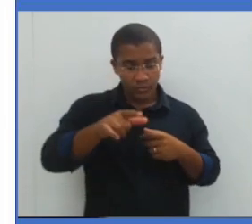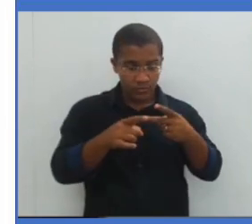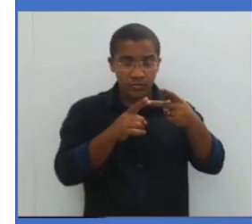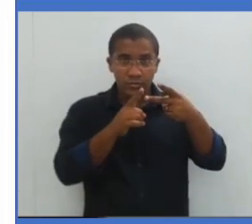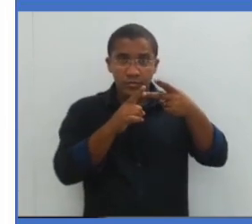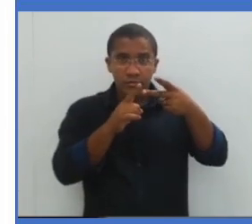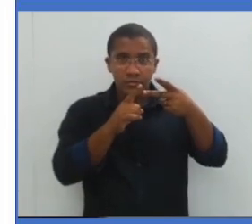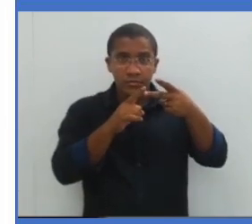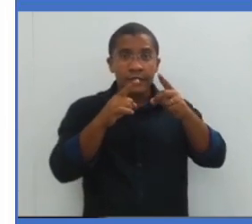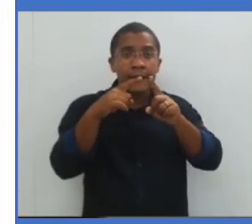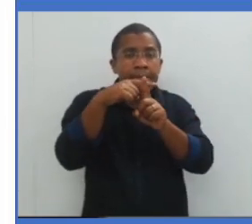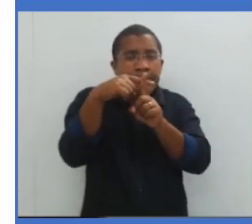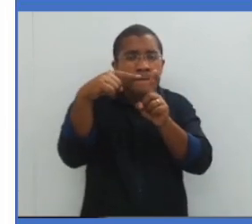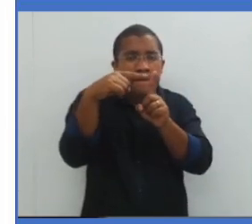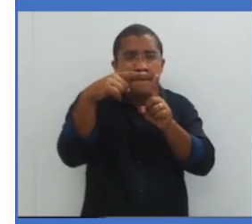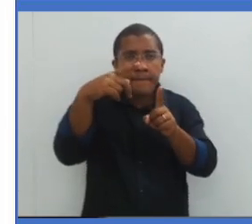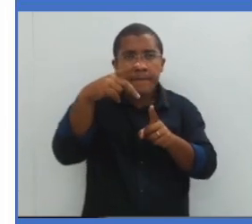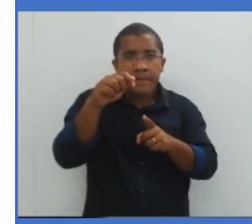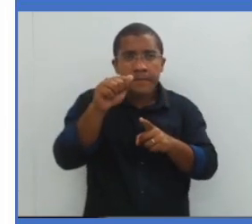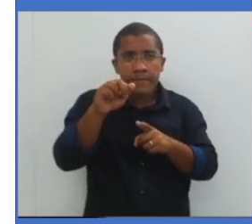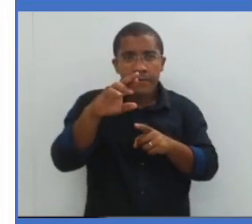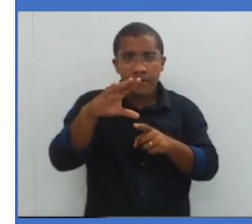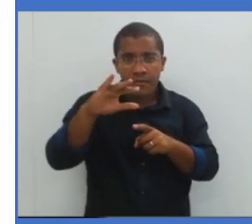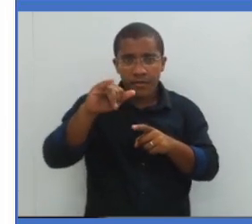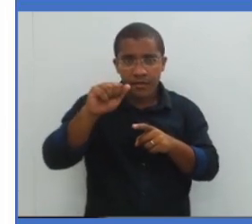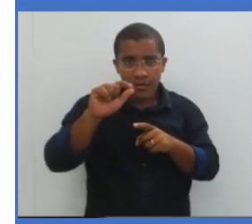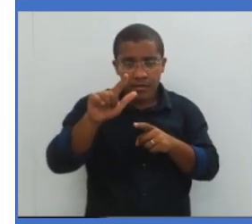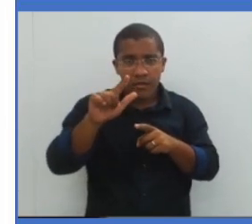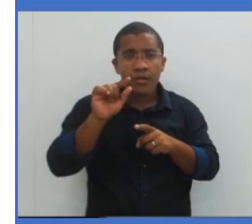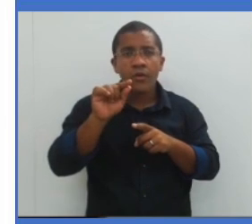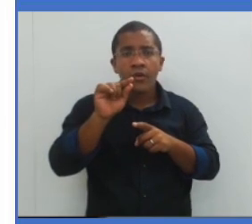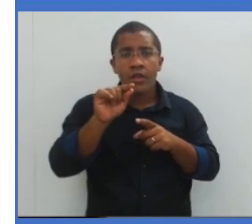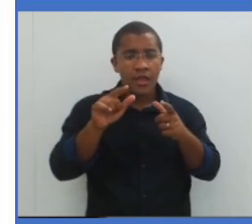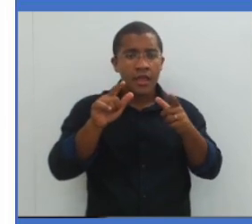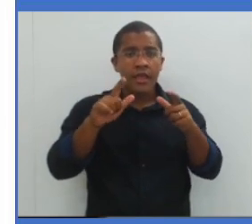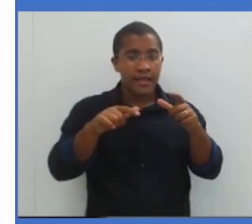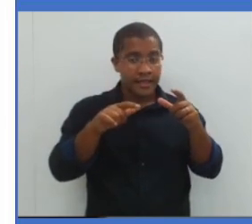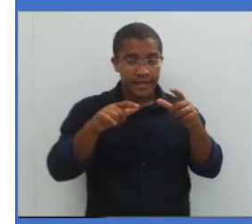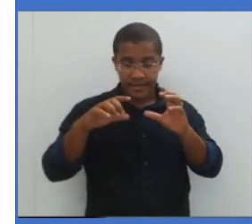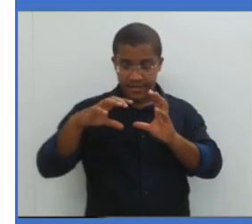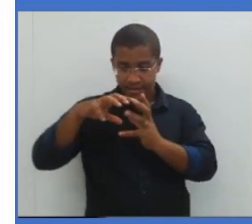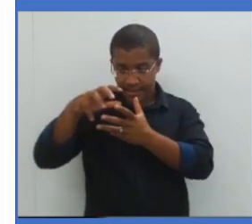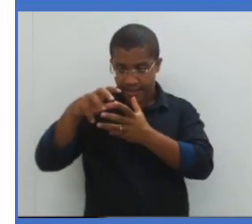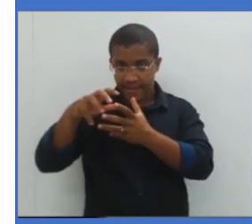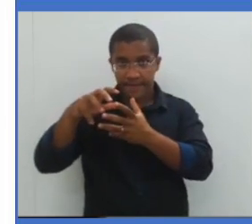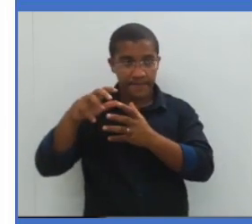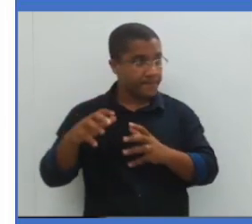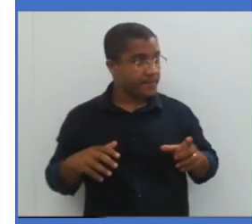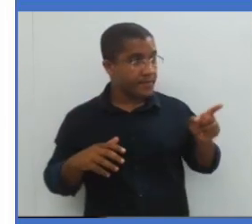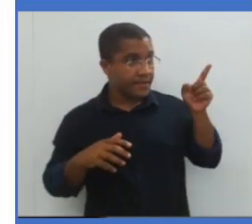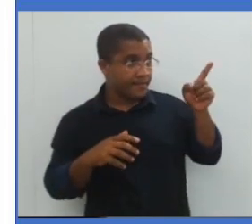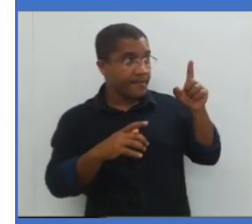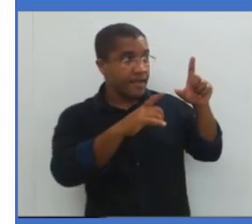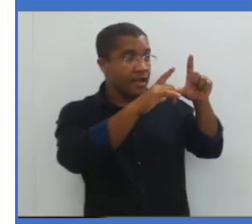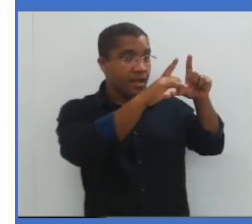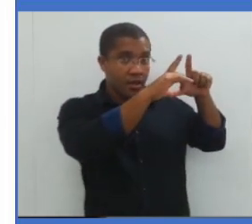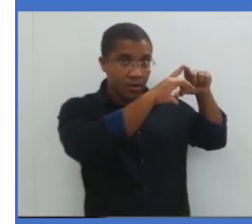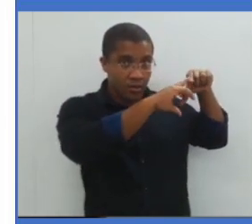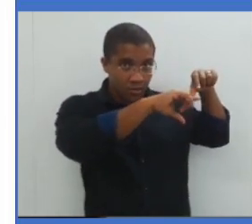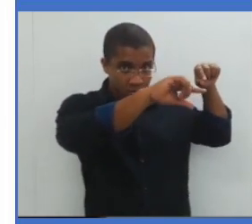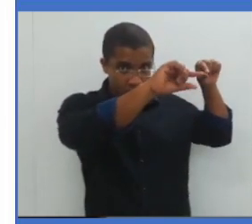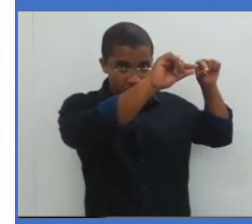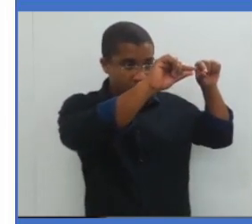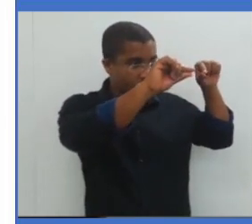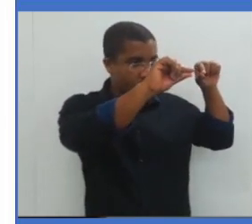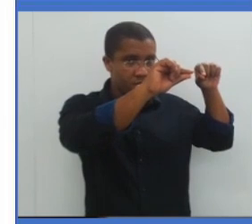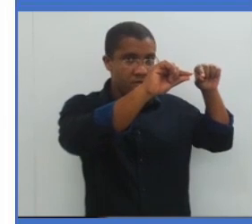Eclipse parcial. É quando uma região da Terra está na zona de penumbra.